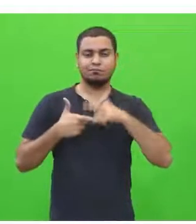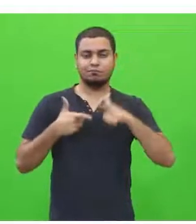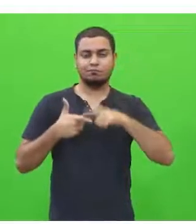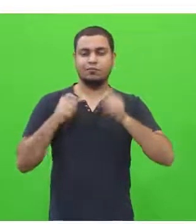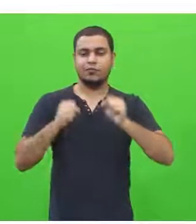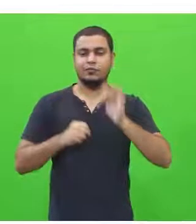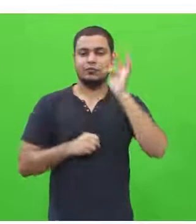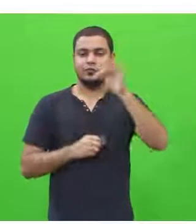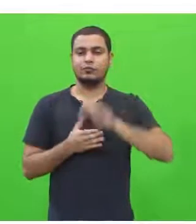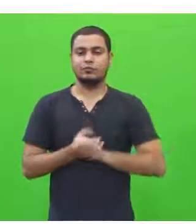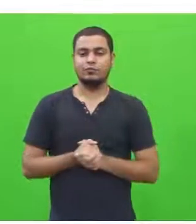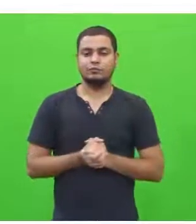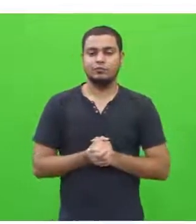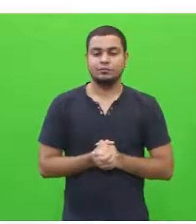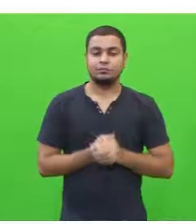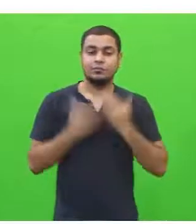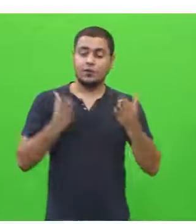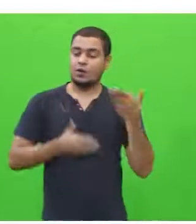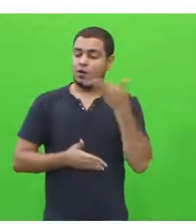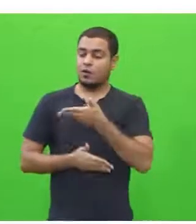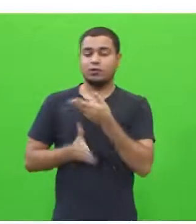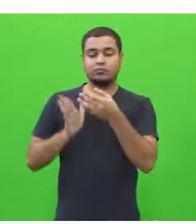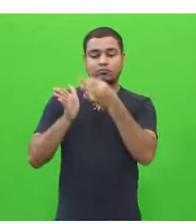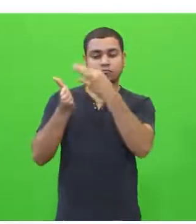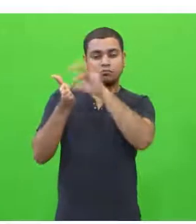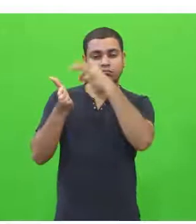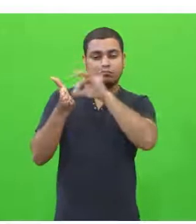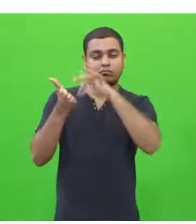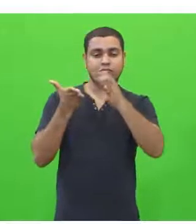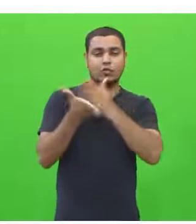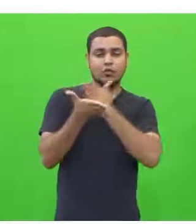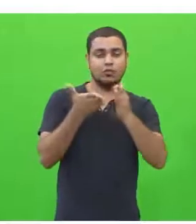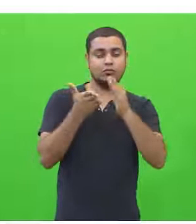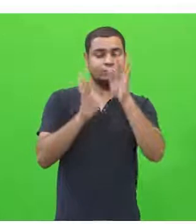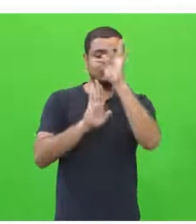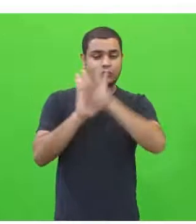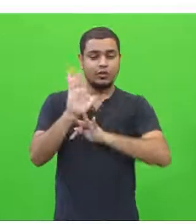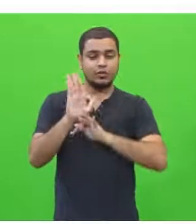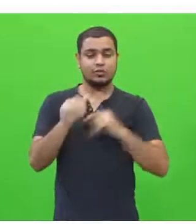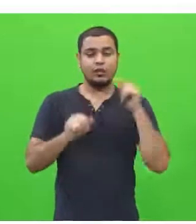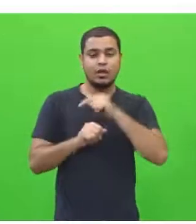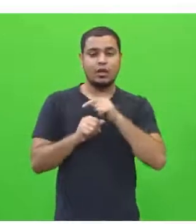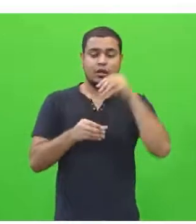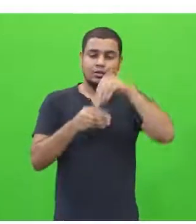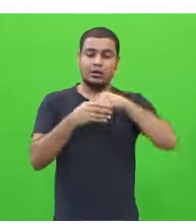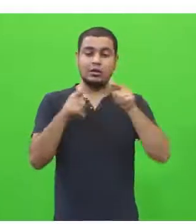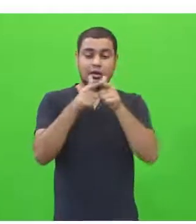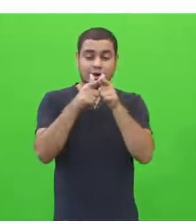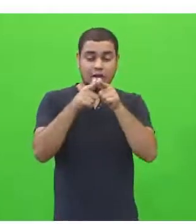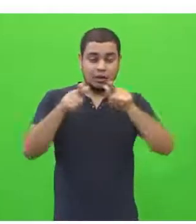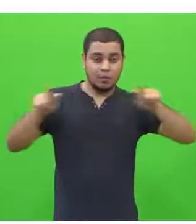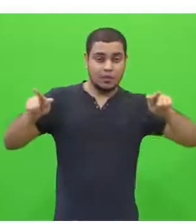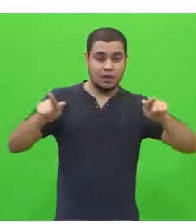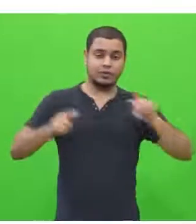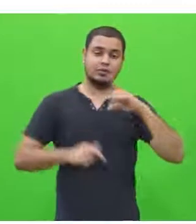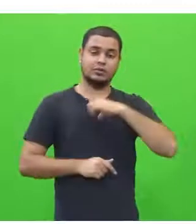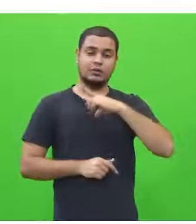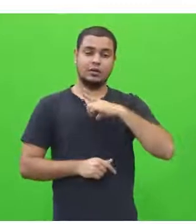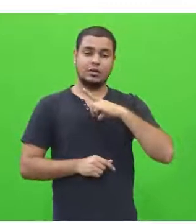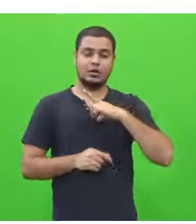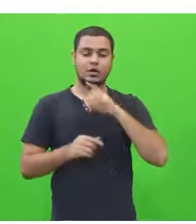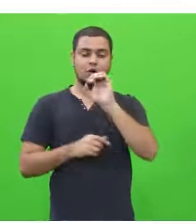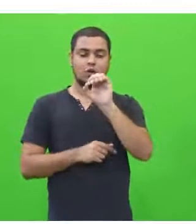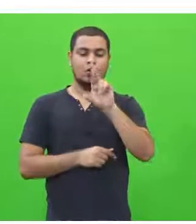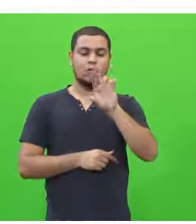Nós vamos querer aí destacar alguns aspectos, porque os aspectos gramaticais em destaque, que eles vão ao encontro da